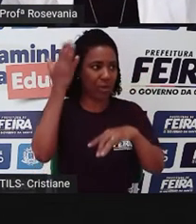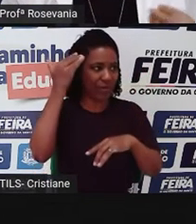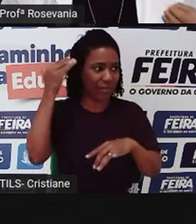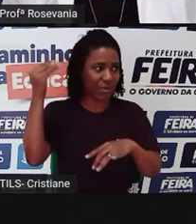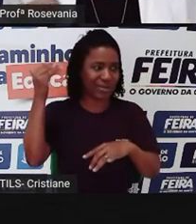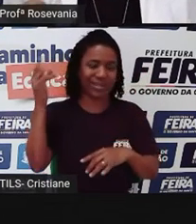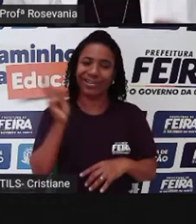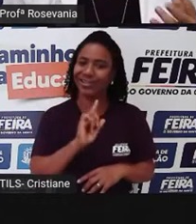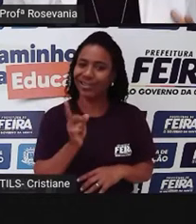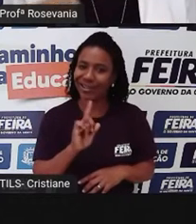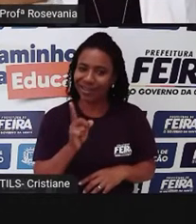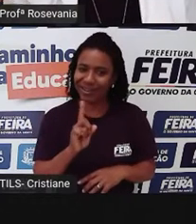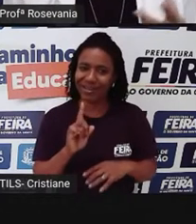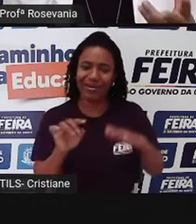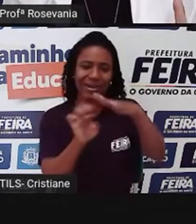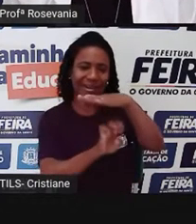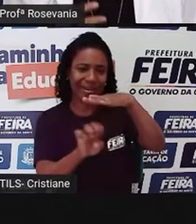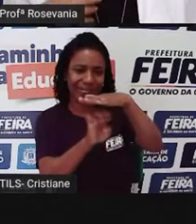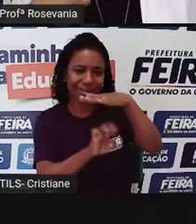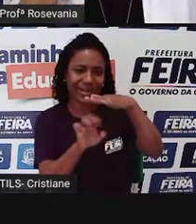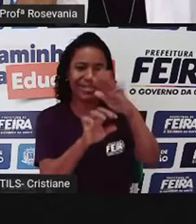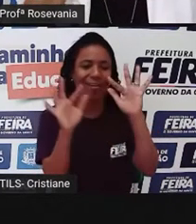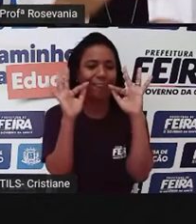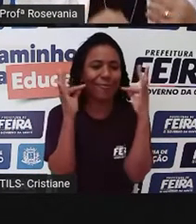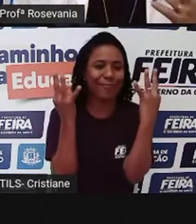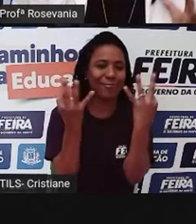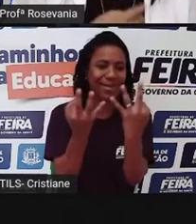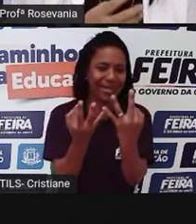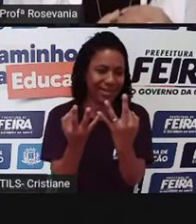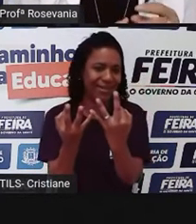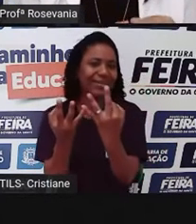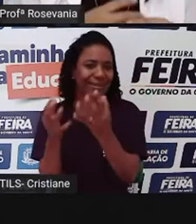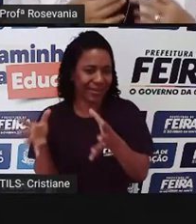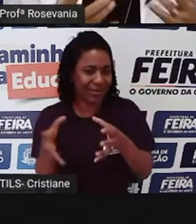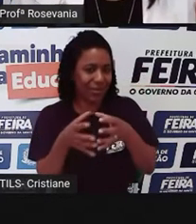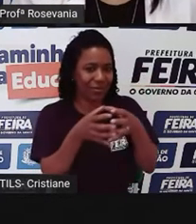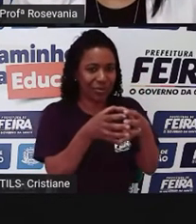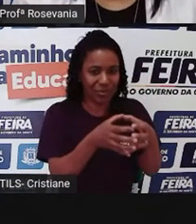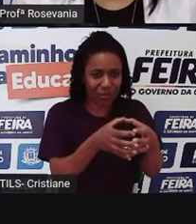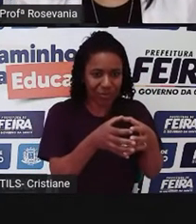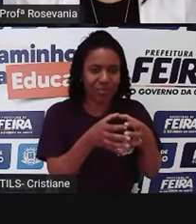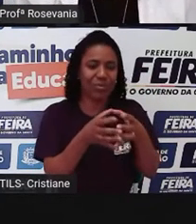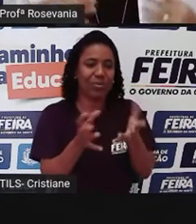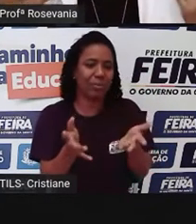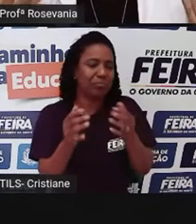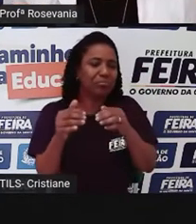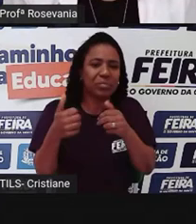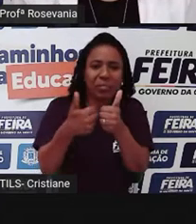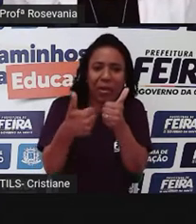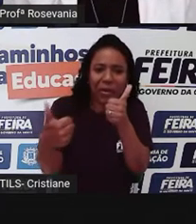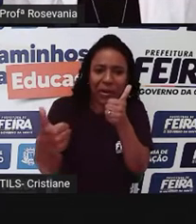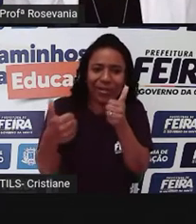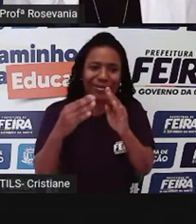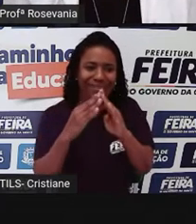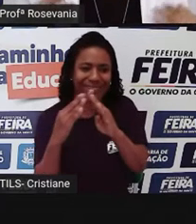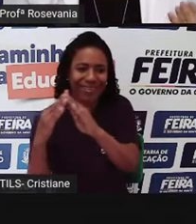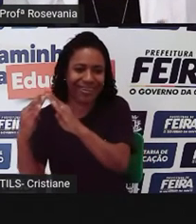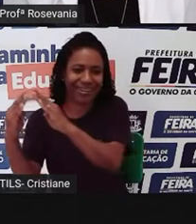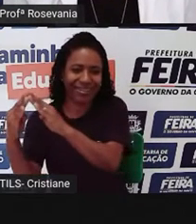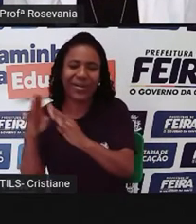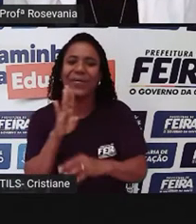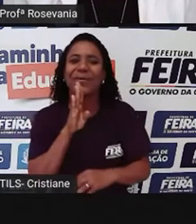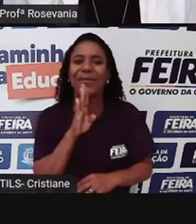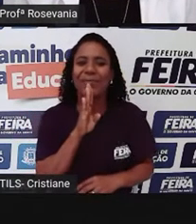o seu comércio ali familiar, tradicional, já tem às vezes até o seu próprio público ali, que já espera aquele produto